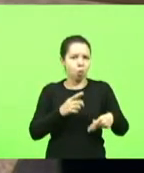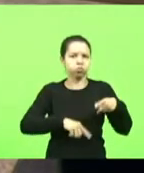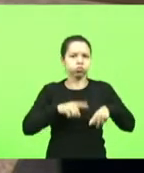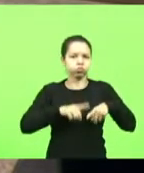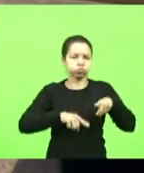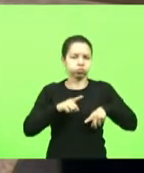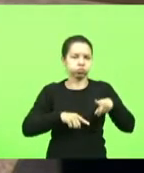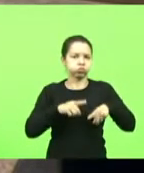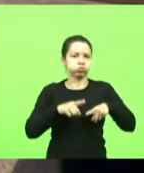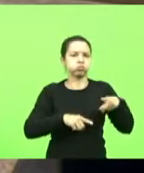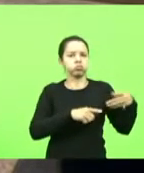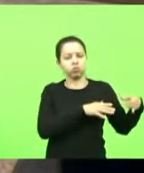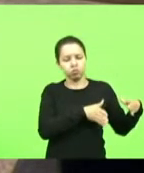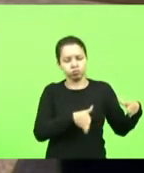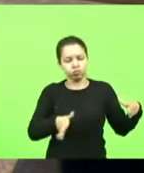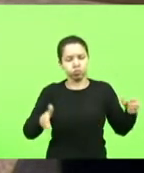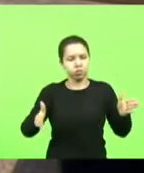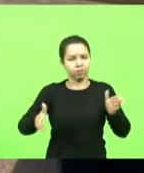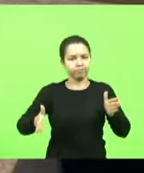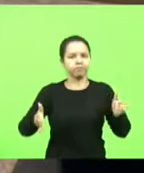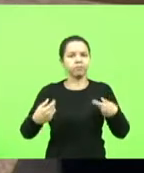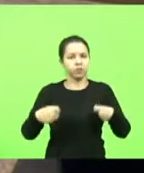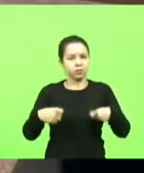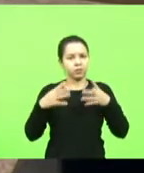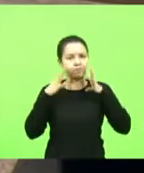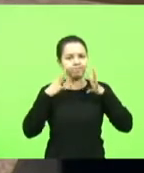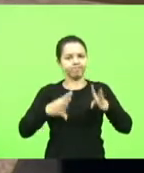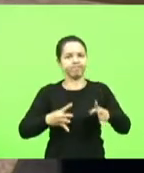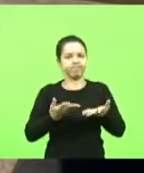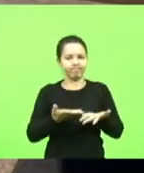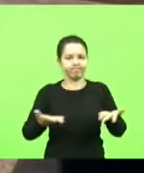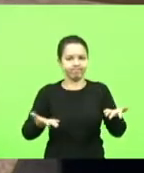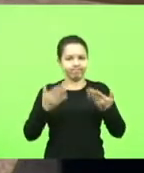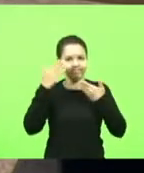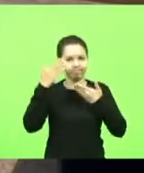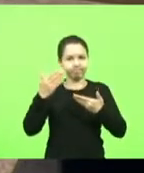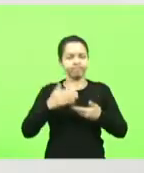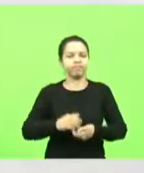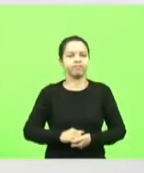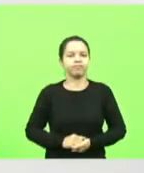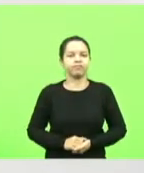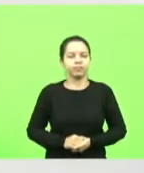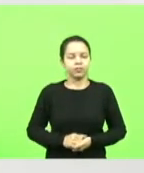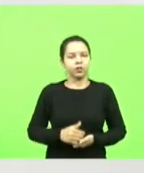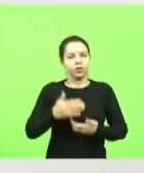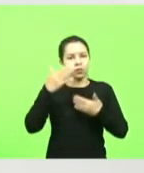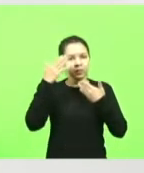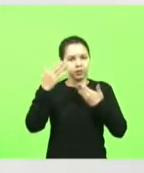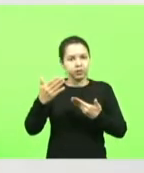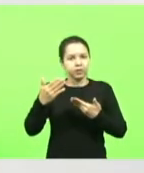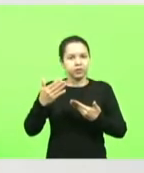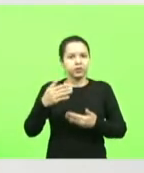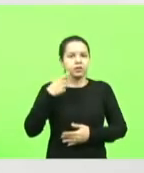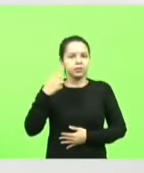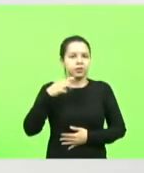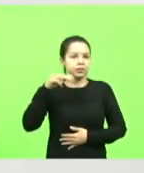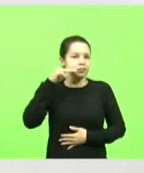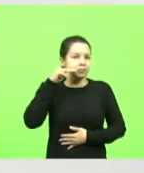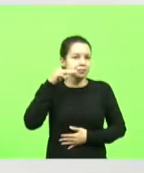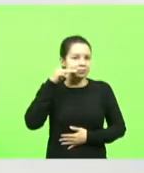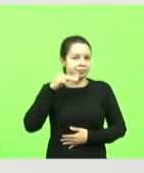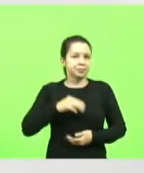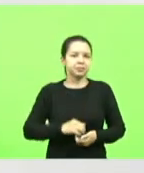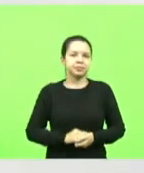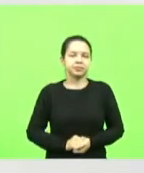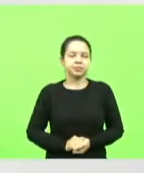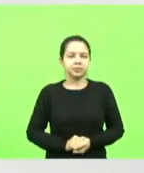importante realmente um olhar diferenciado para essa para essa rodovia muito obrigada deputado obrigado deputado Marlena deputada Marlena